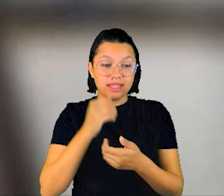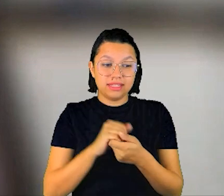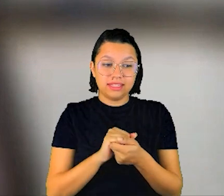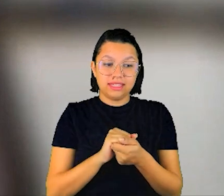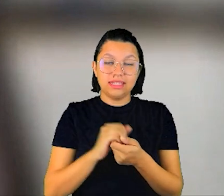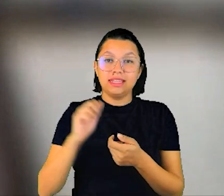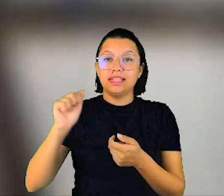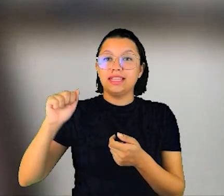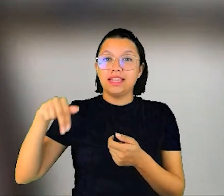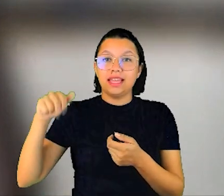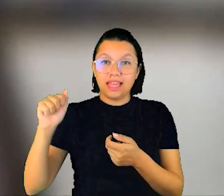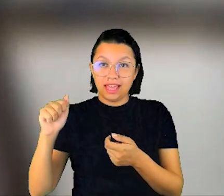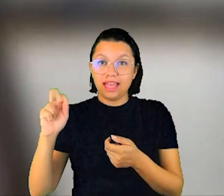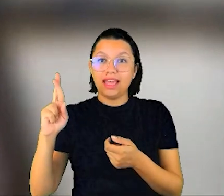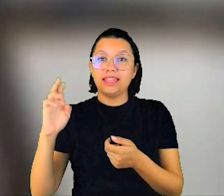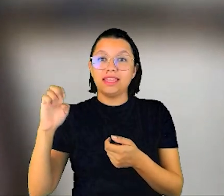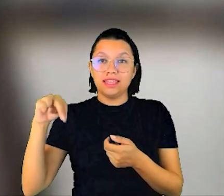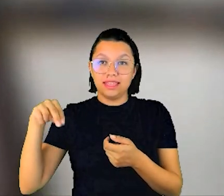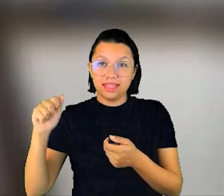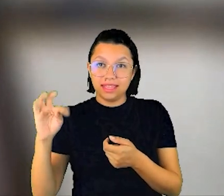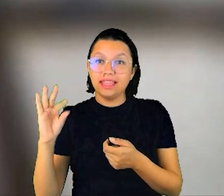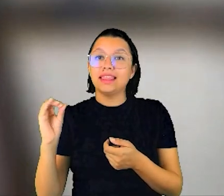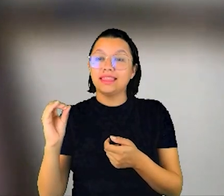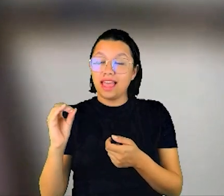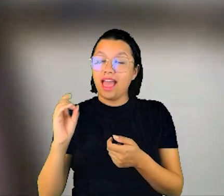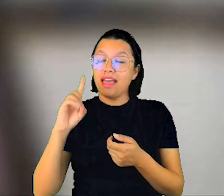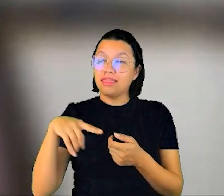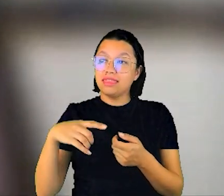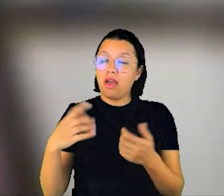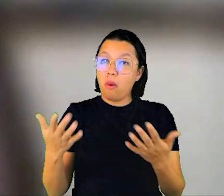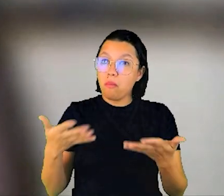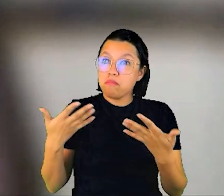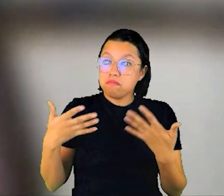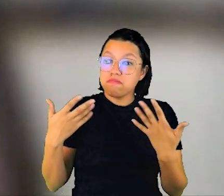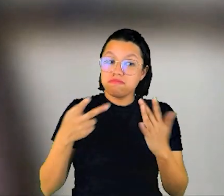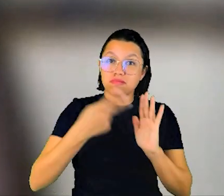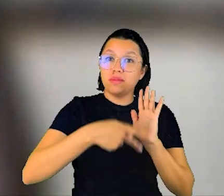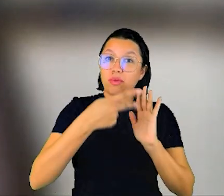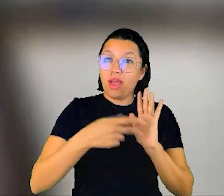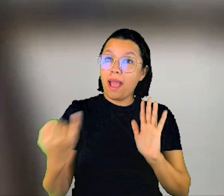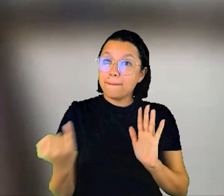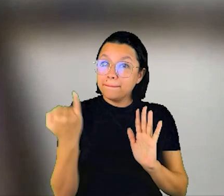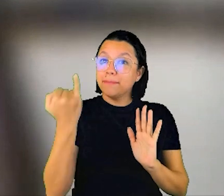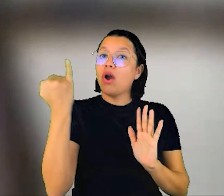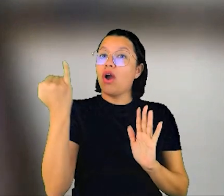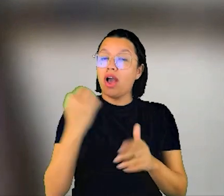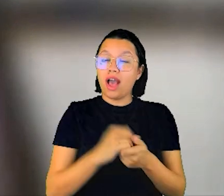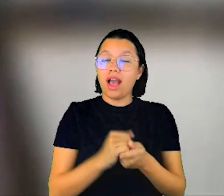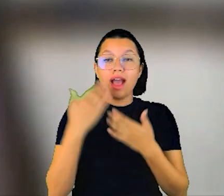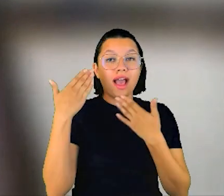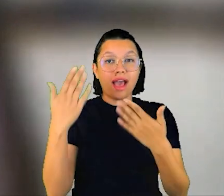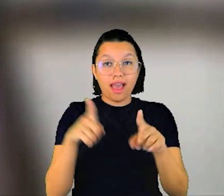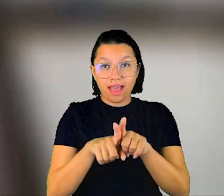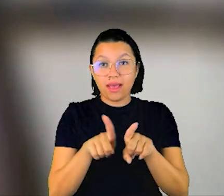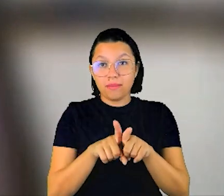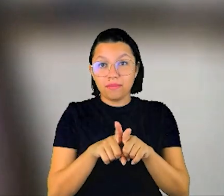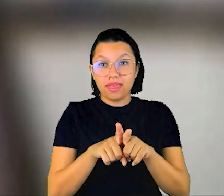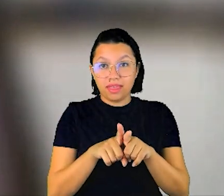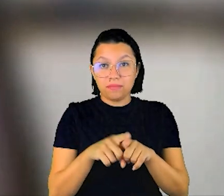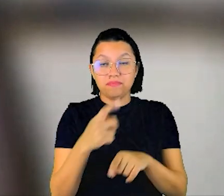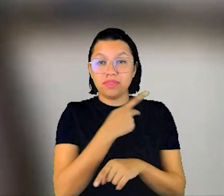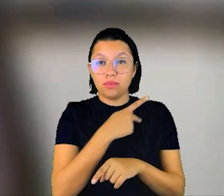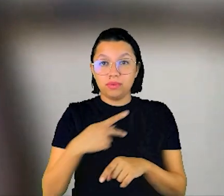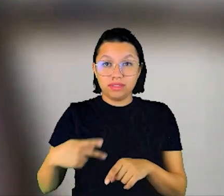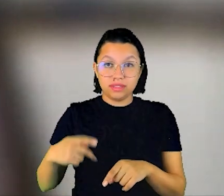presença da Ana Lia e do Renato, tão entusiastas nesse projeto, tão importante. Agradeço também ao